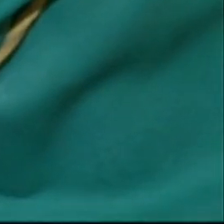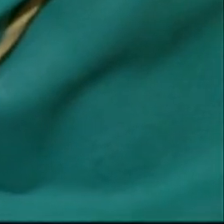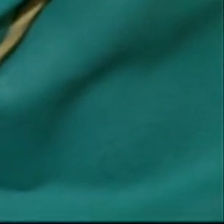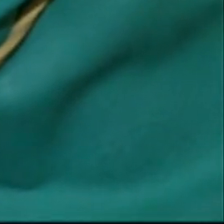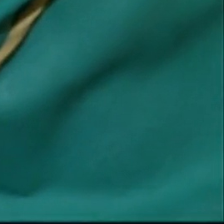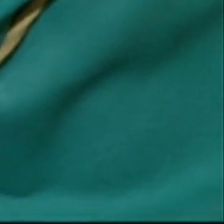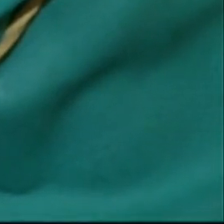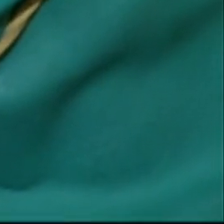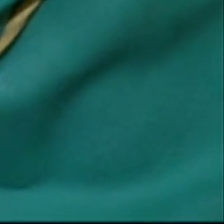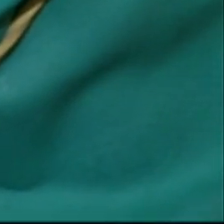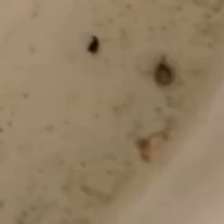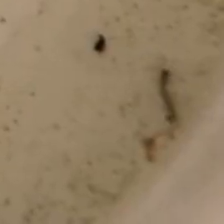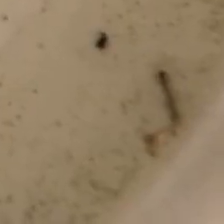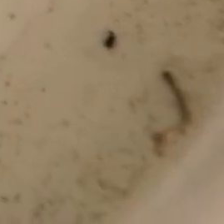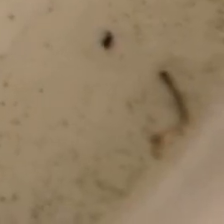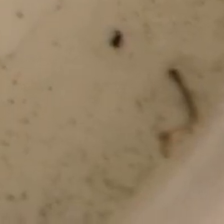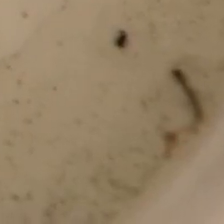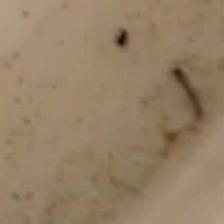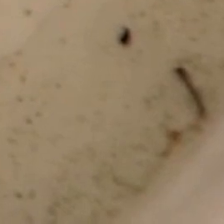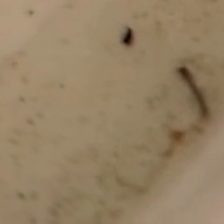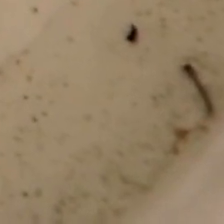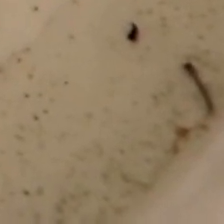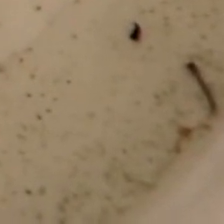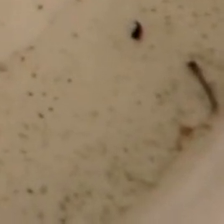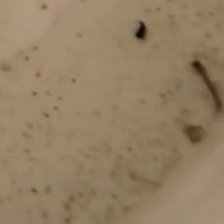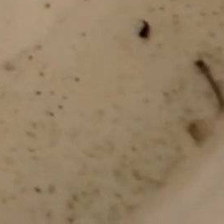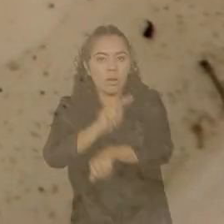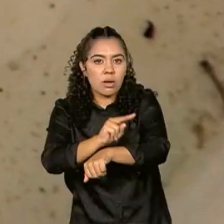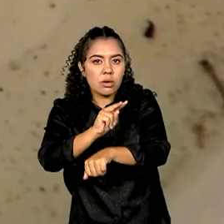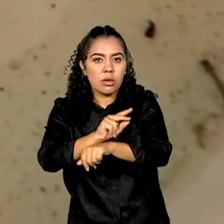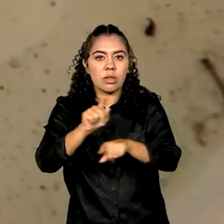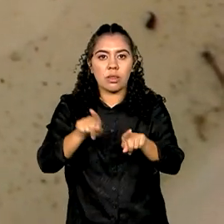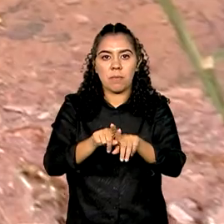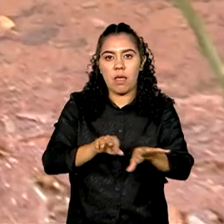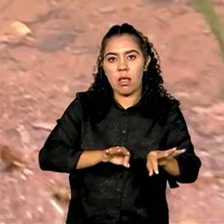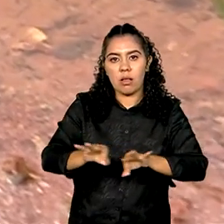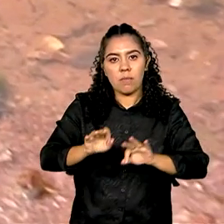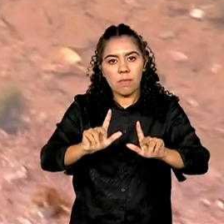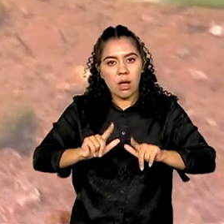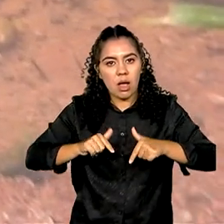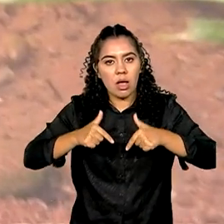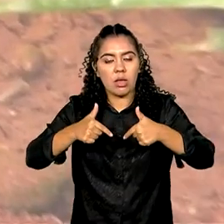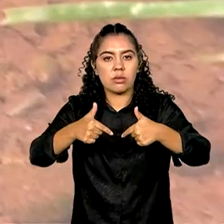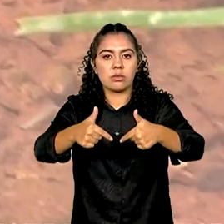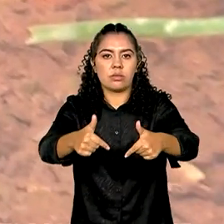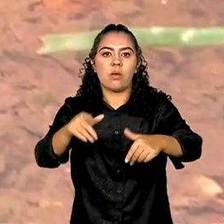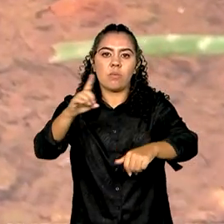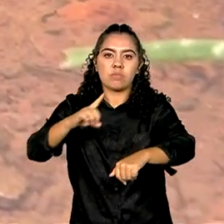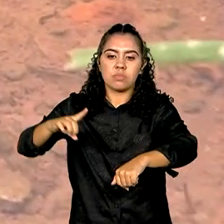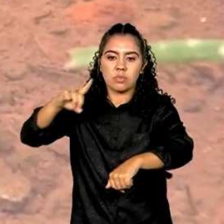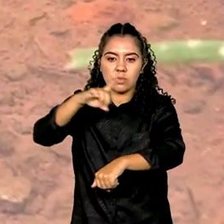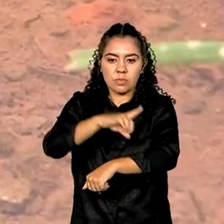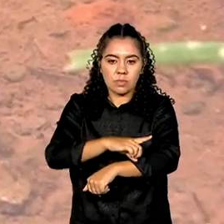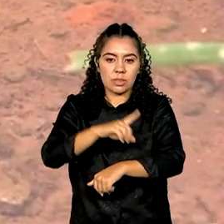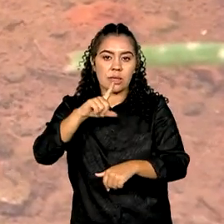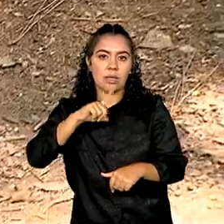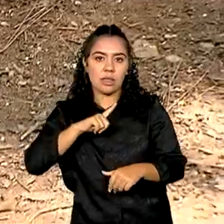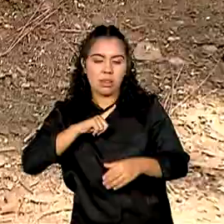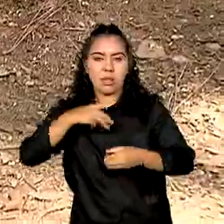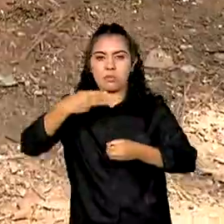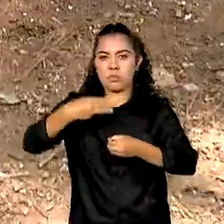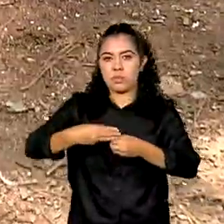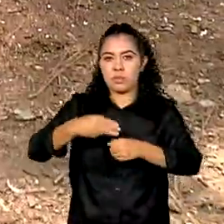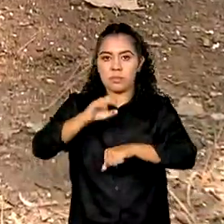ser utilizados na prevenção, planejamento e ações de enfrentamento ao mosquito com a participação de estados e municípios.